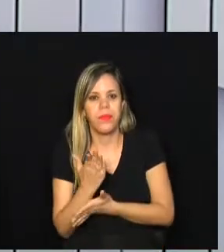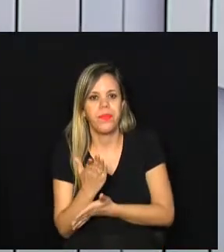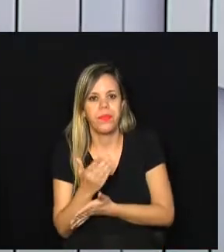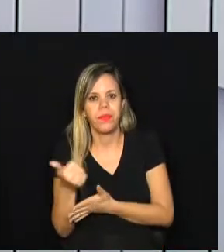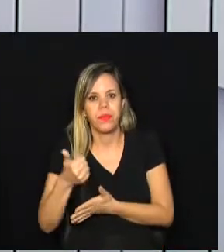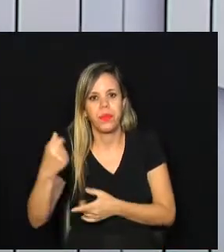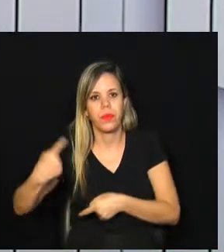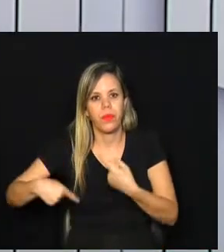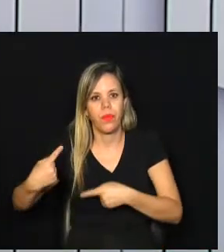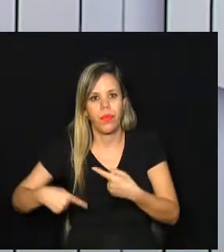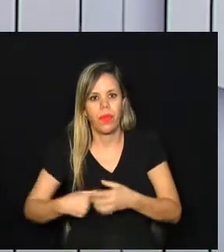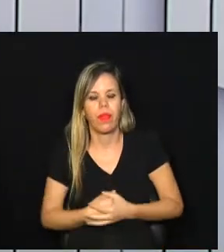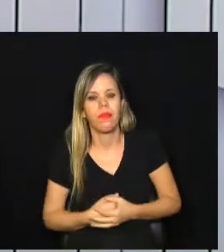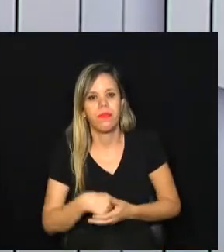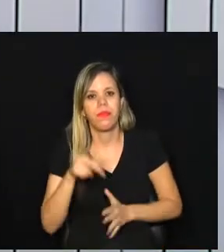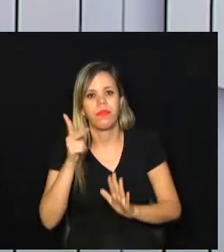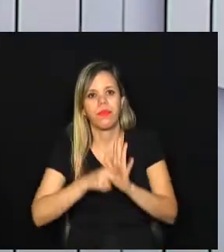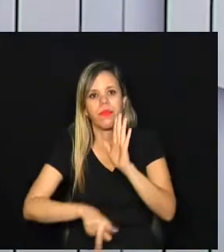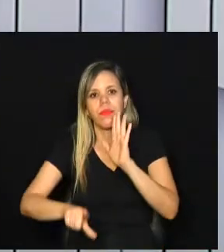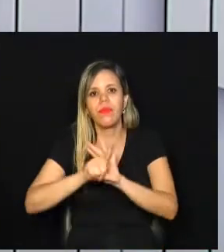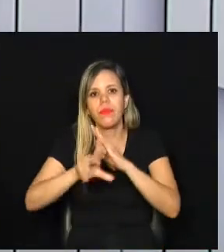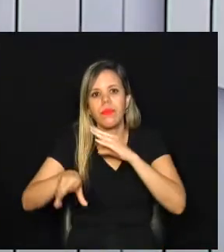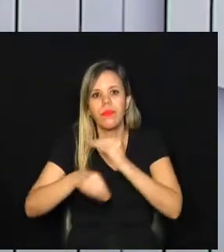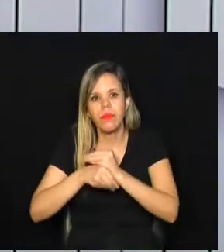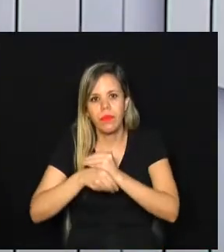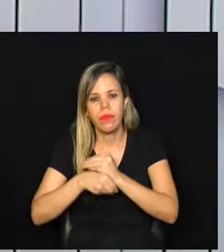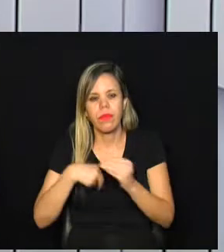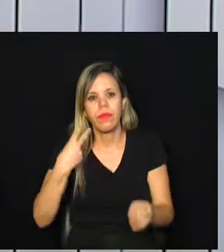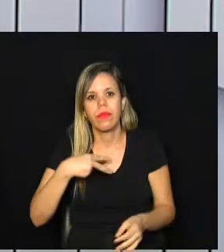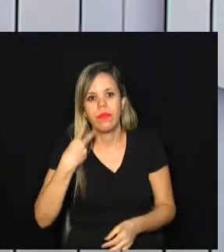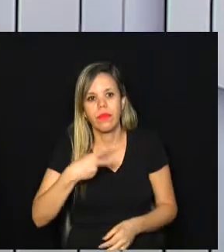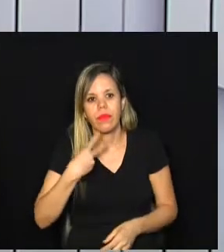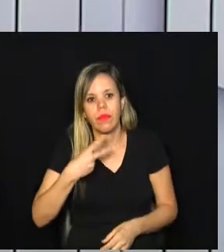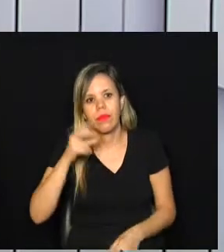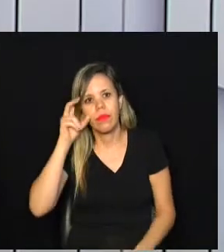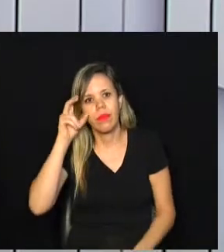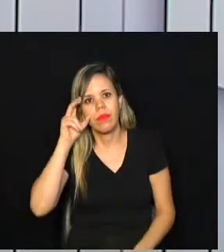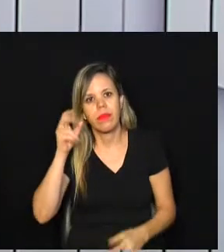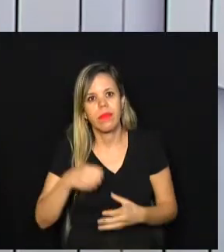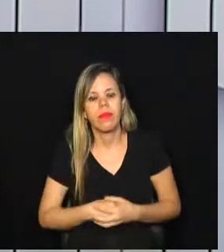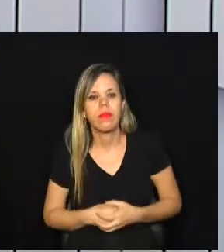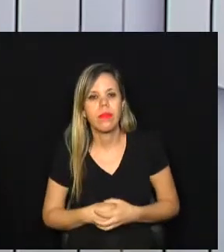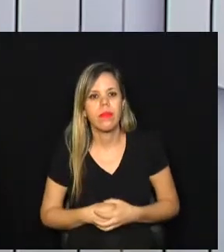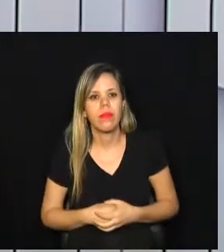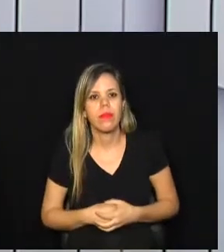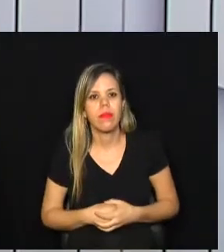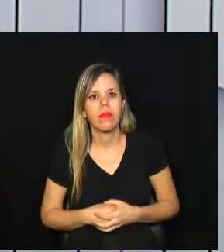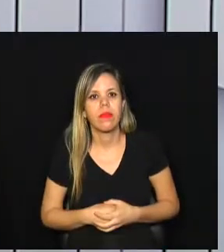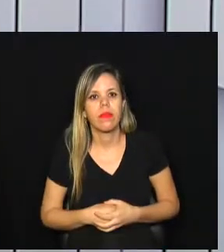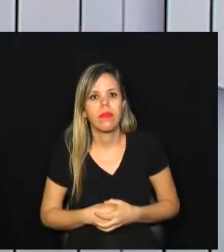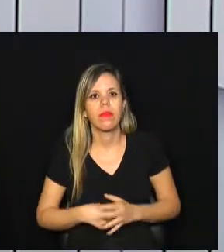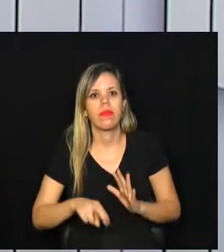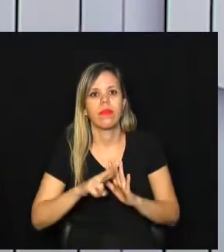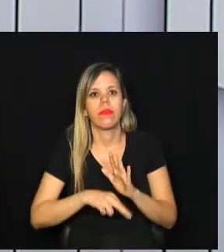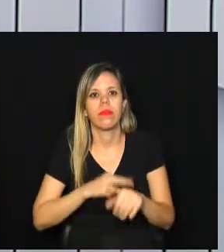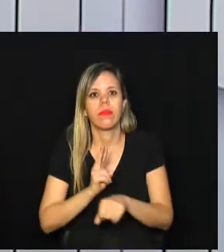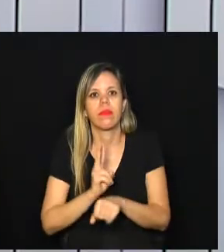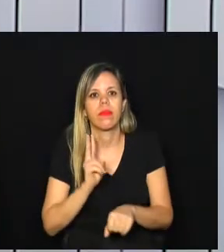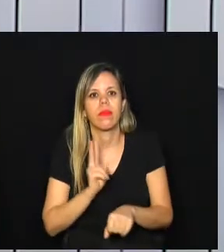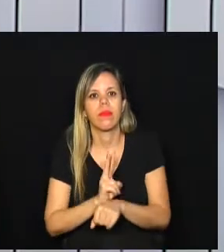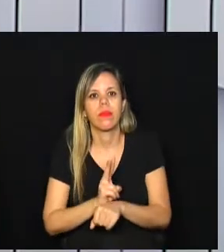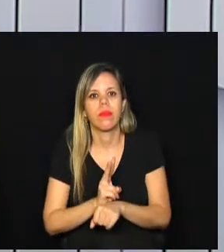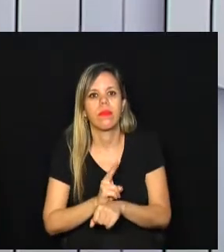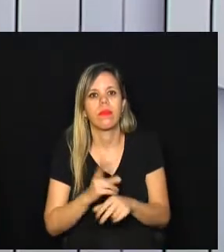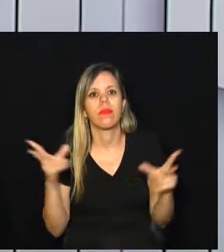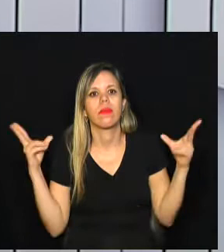em primeira discussão, o projeto de lei complementar do vereador Carlinhos Camelô, que estabelece medidas de proteção aos